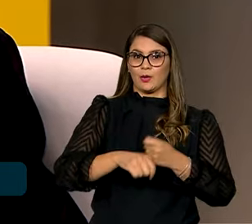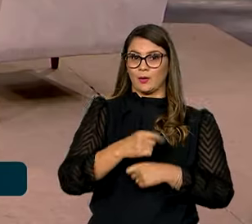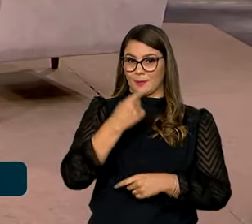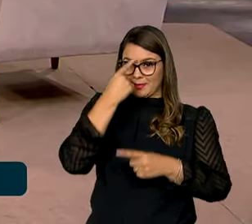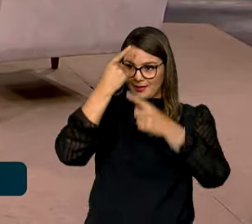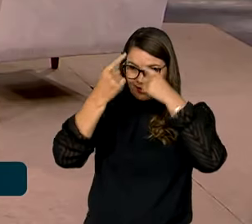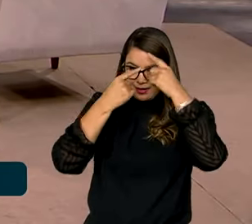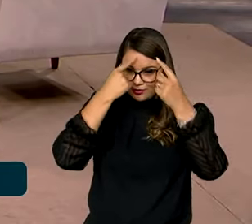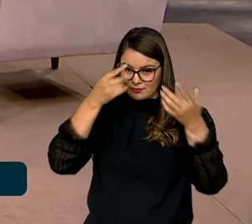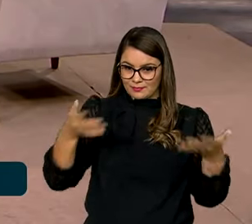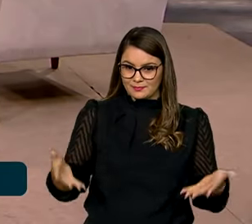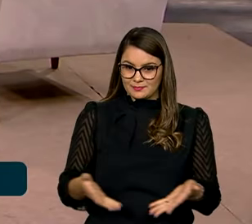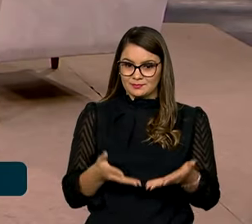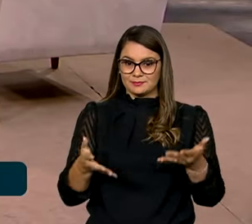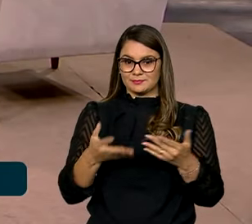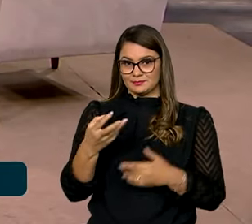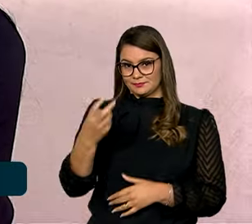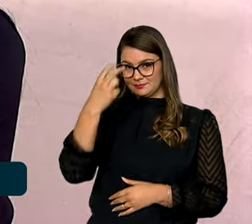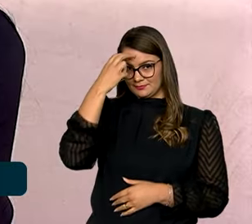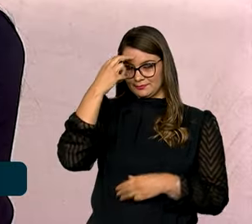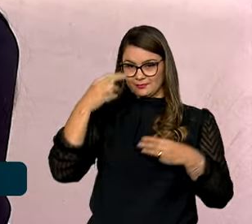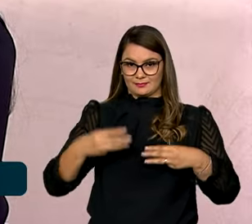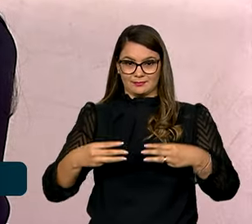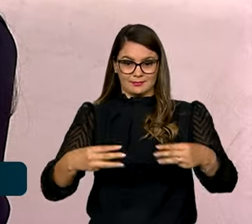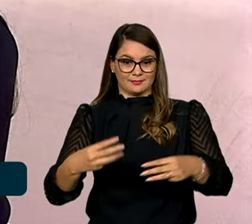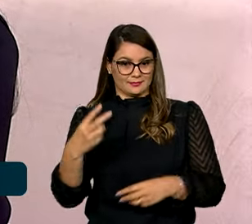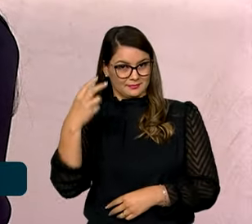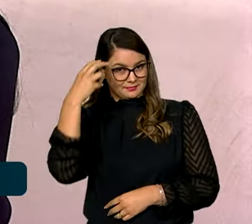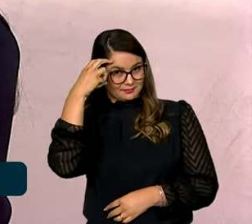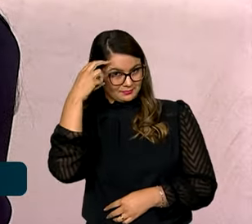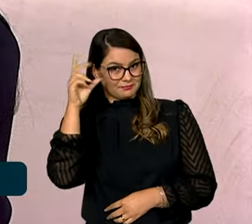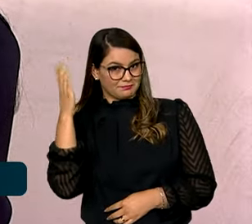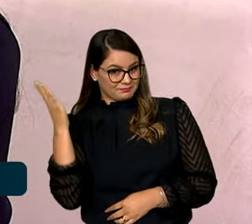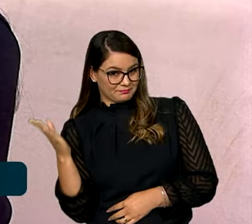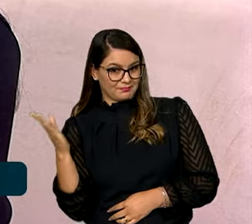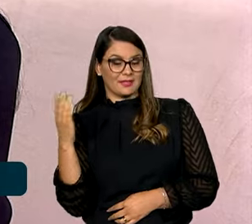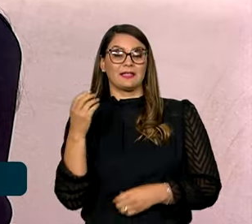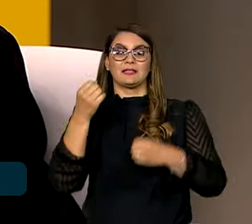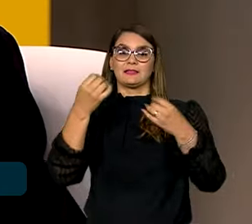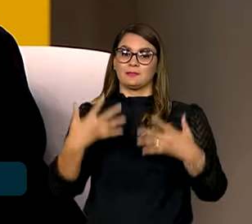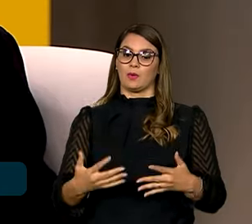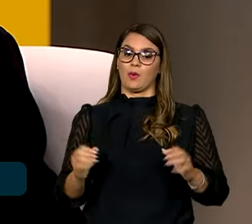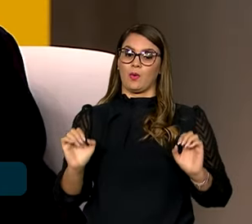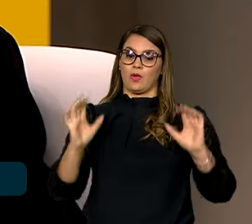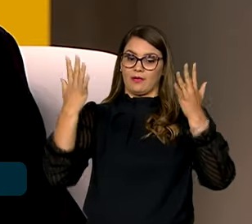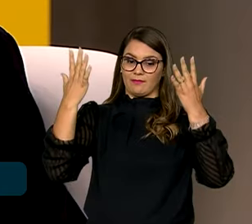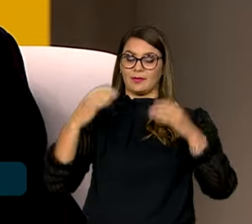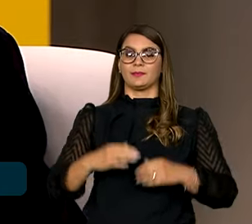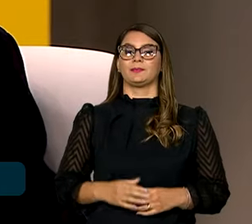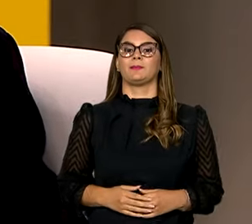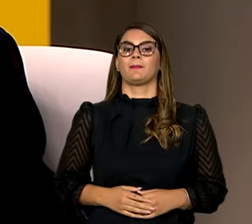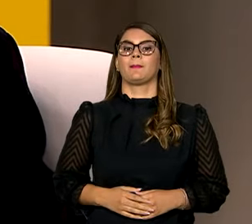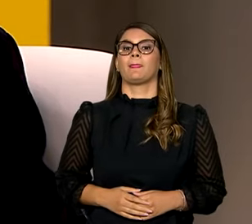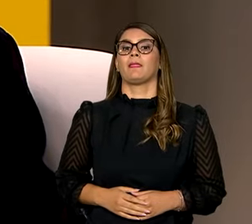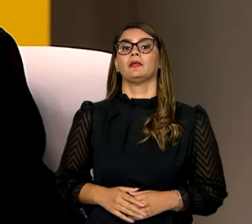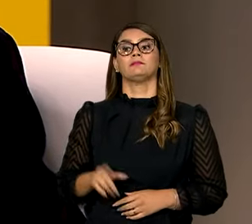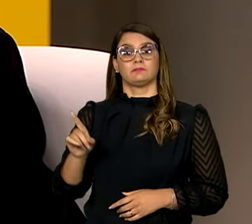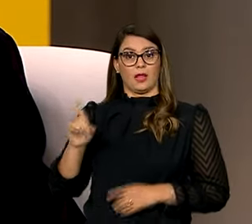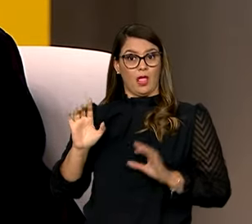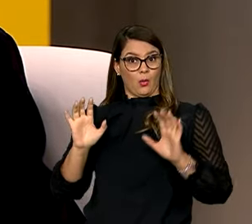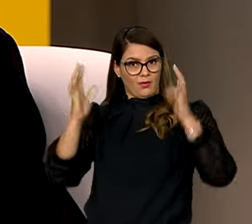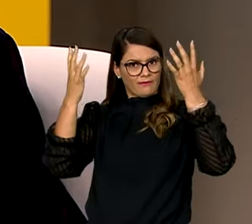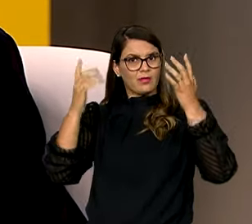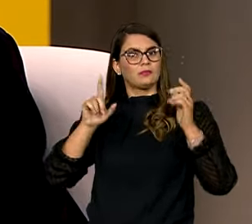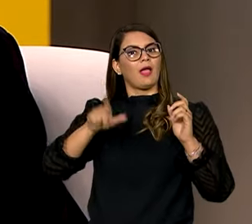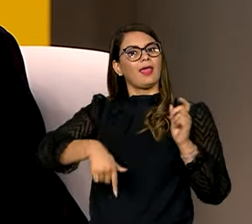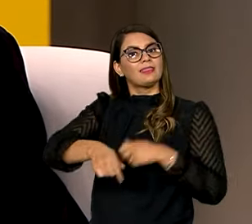e Fomento Cultural do Ministério da Cultura falou sobre o evento. O mercado das indústrias criativas é um evento